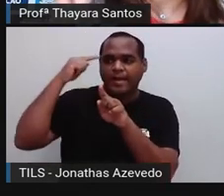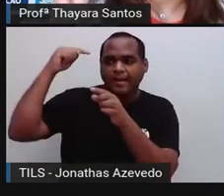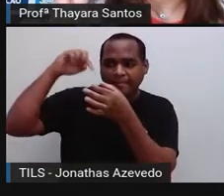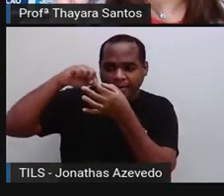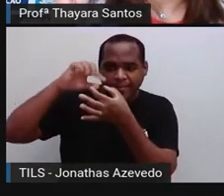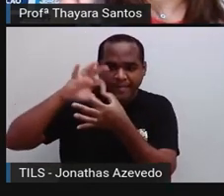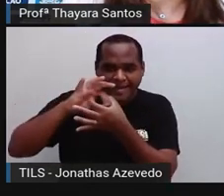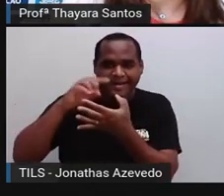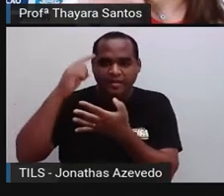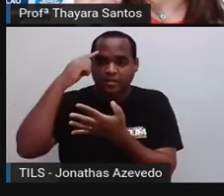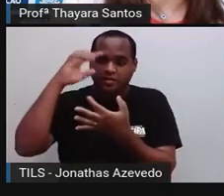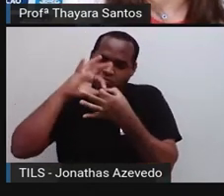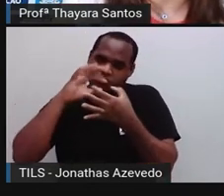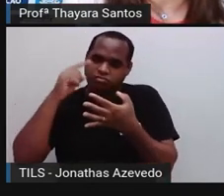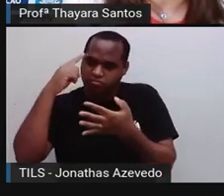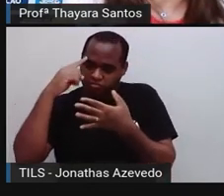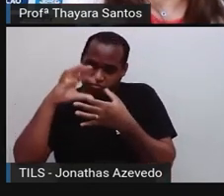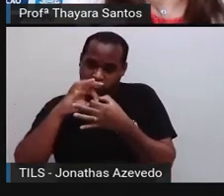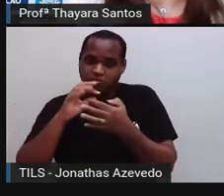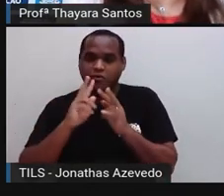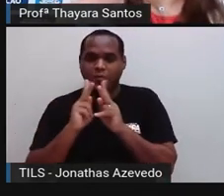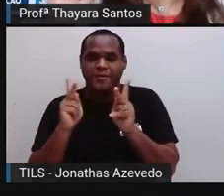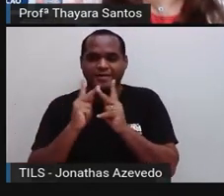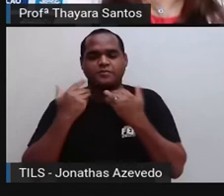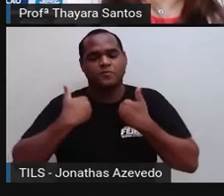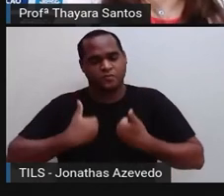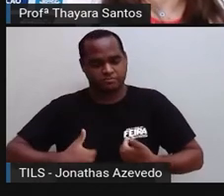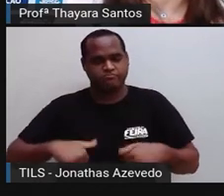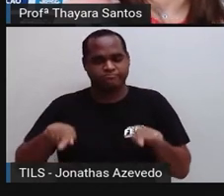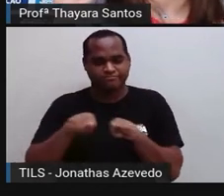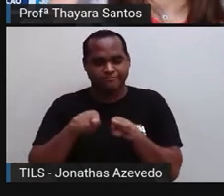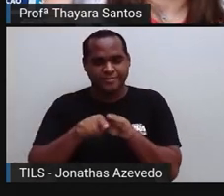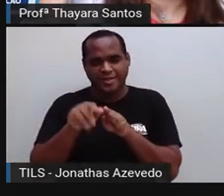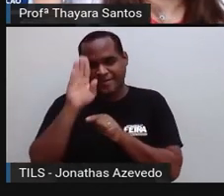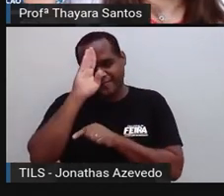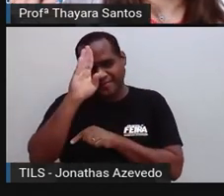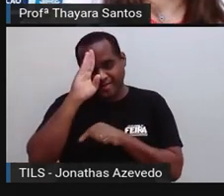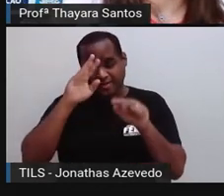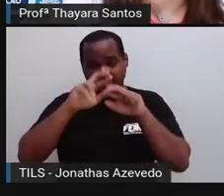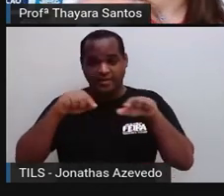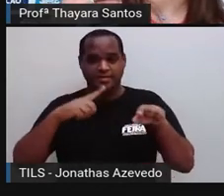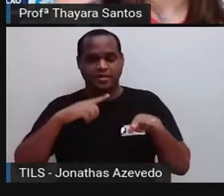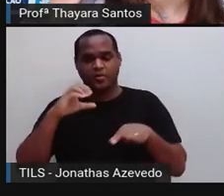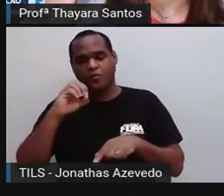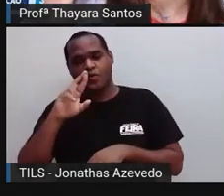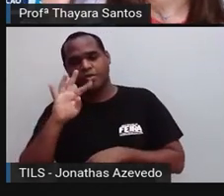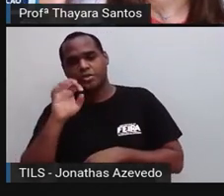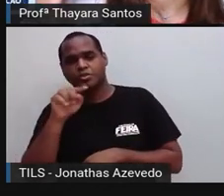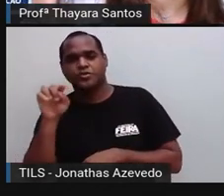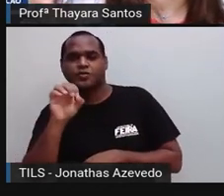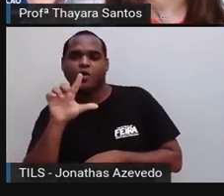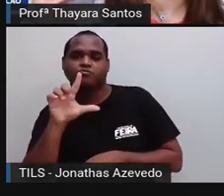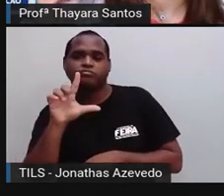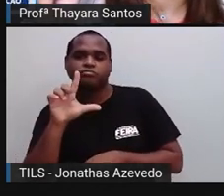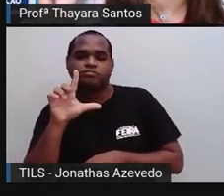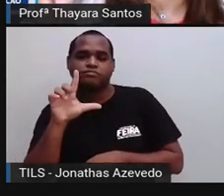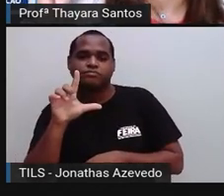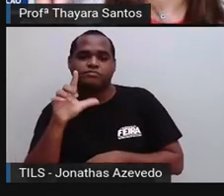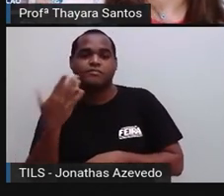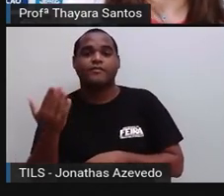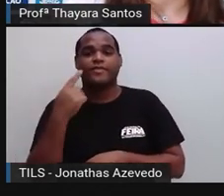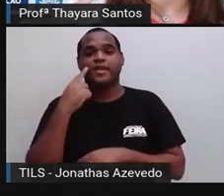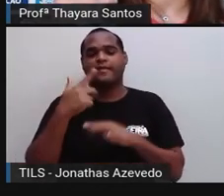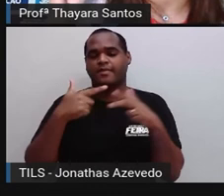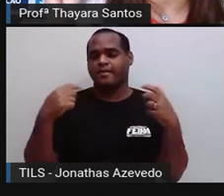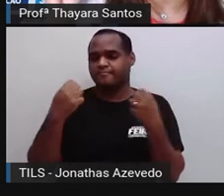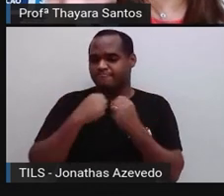e estimular a produção de hormônios no nosso corpo, principalmente aqueles lá. O cortisol, a